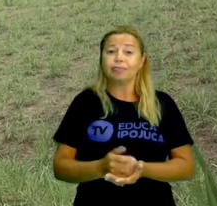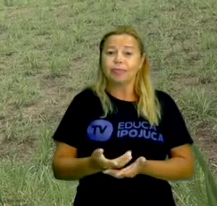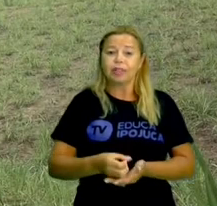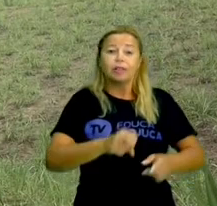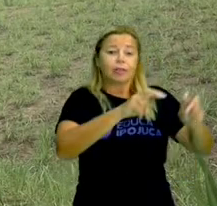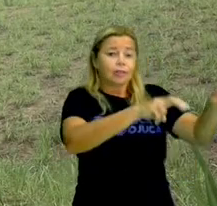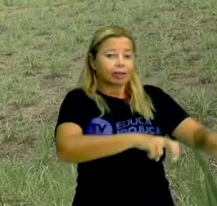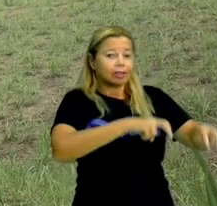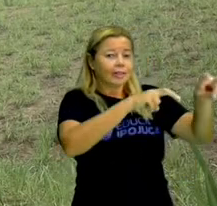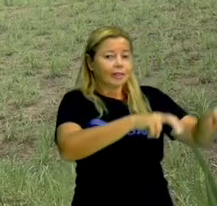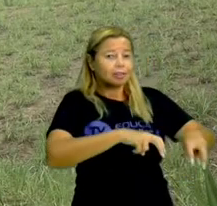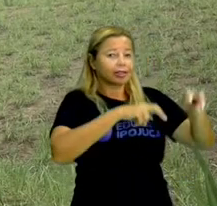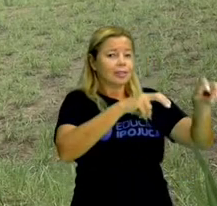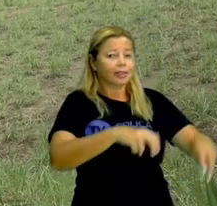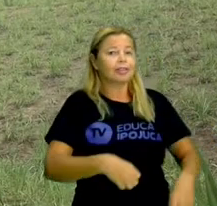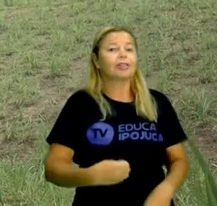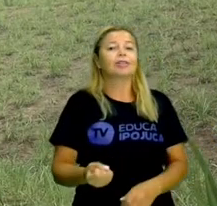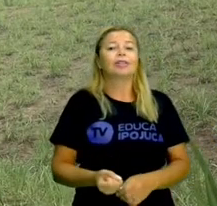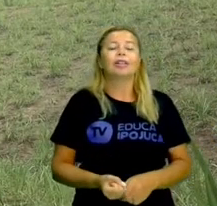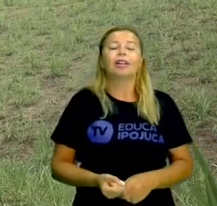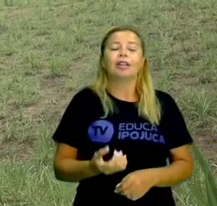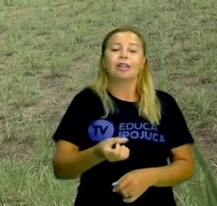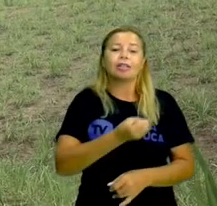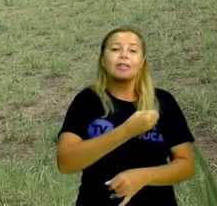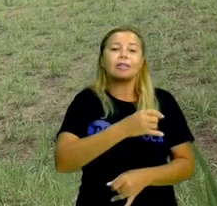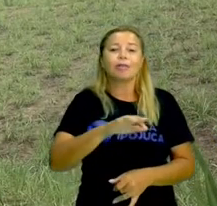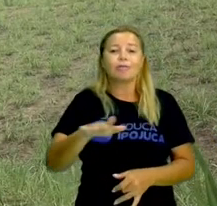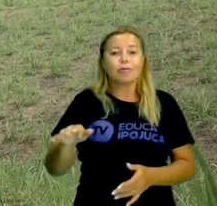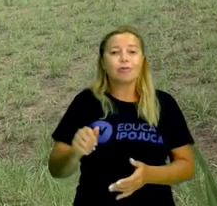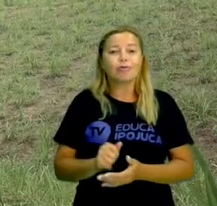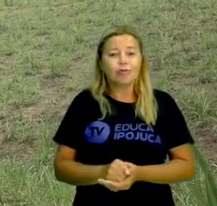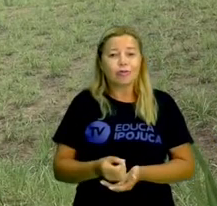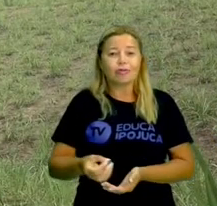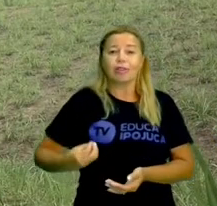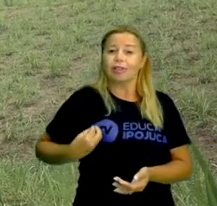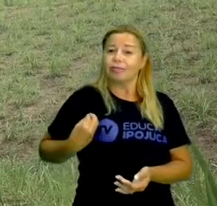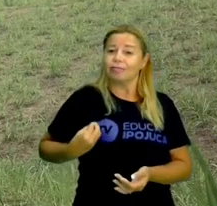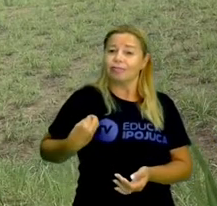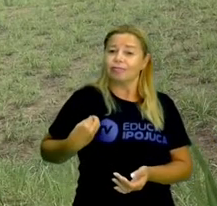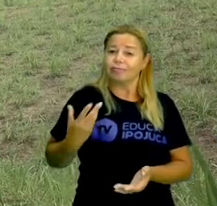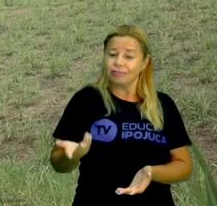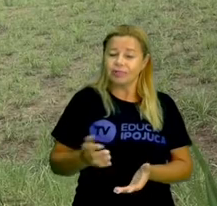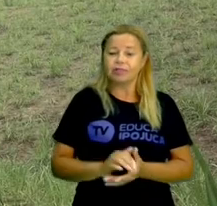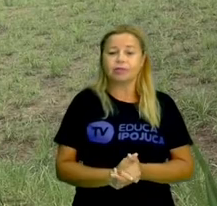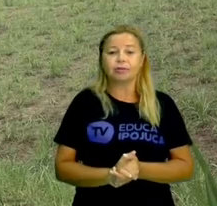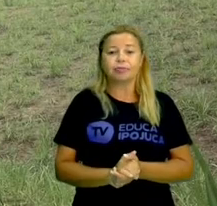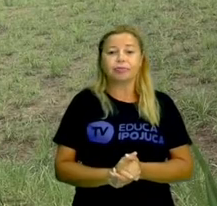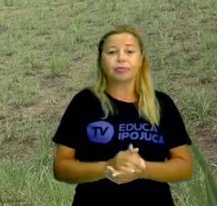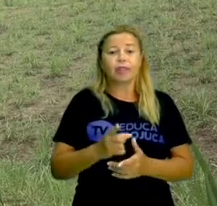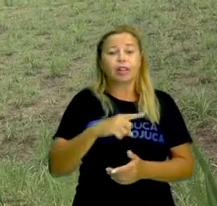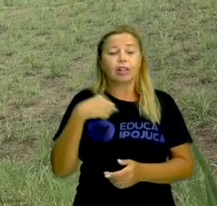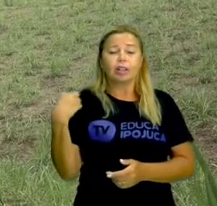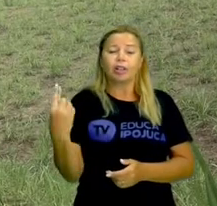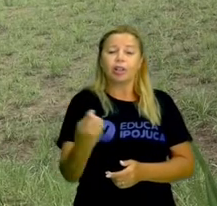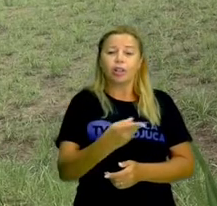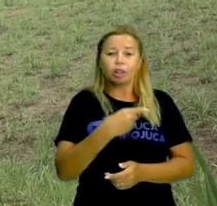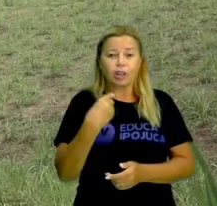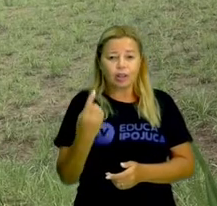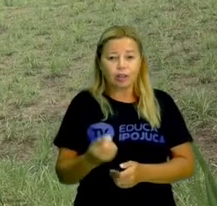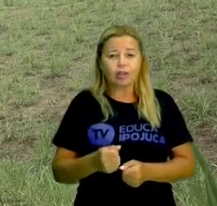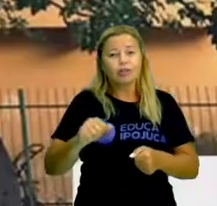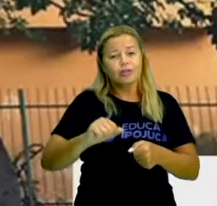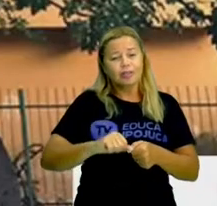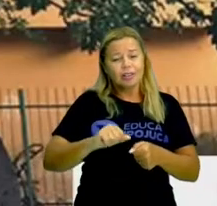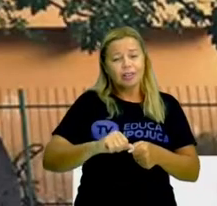É muita terra. Pois é. E todos nós, de alguma forma ou de outra, fazemos parte de tudo isso.